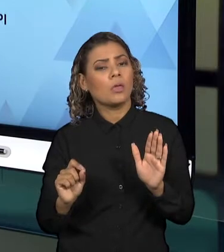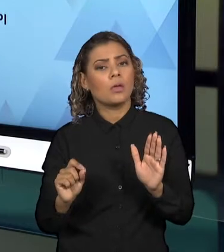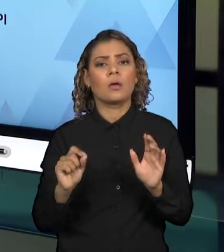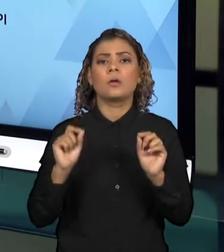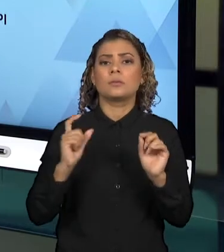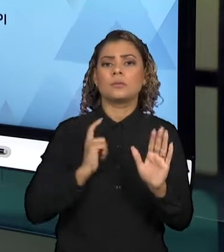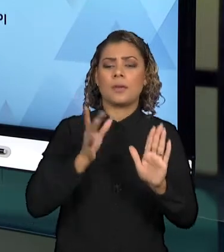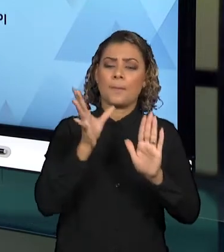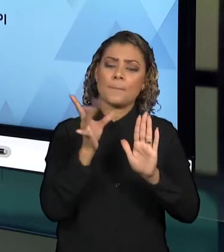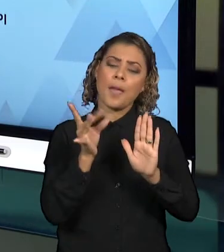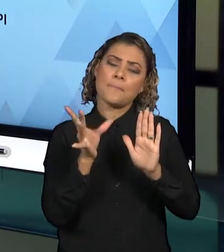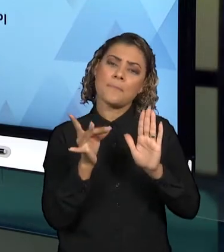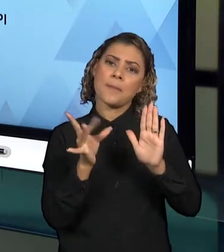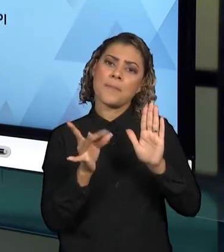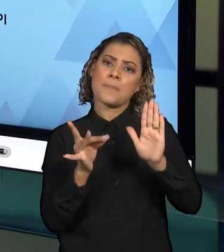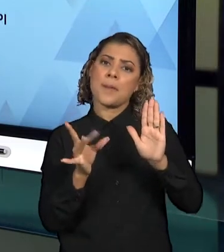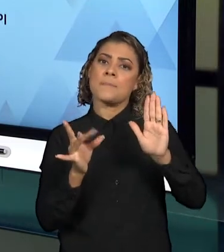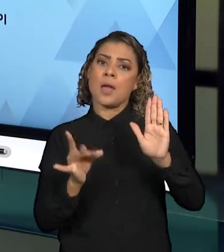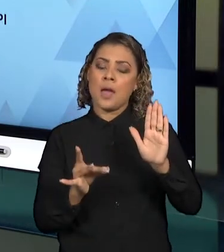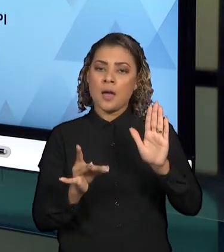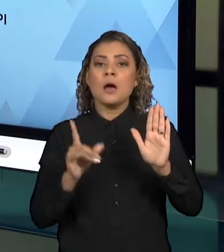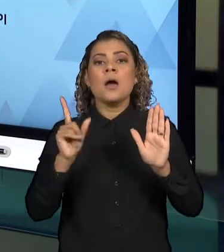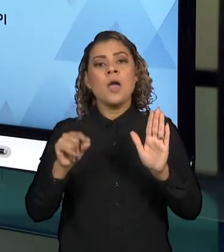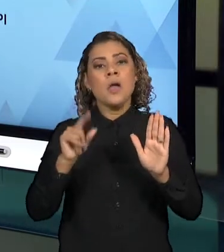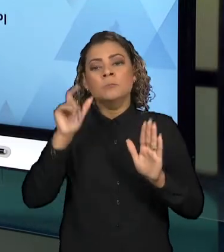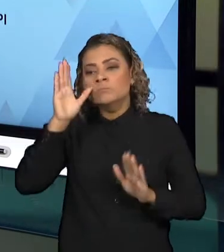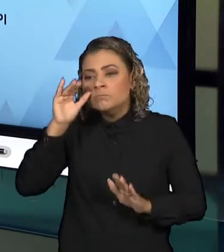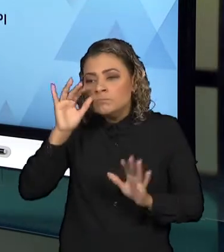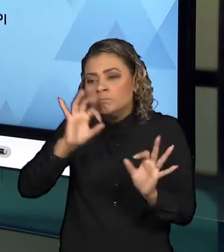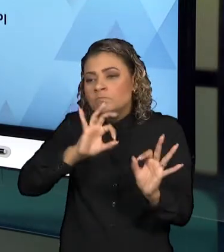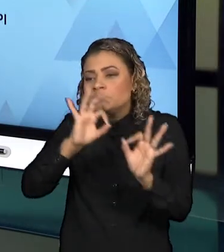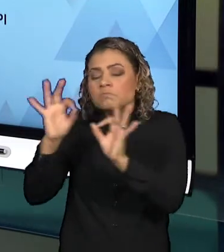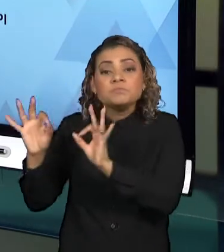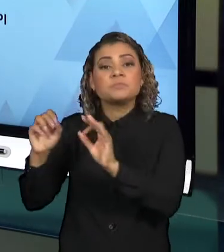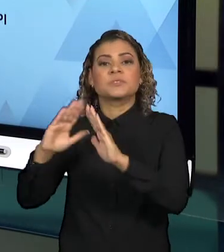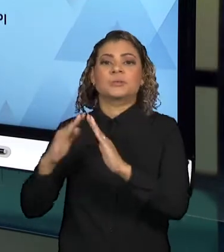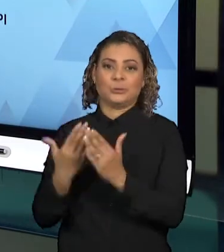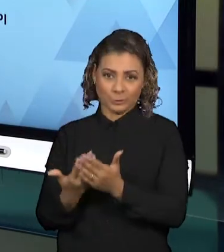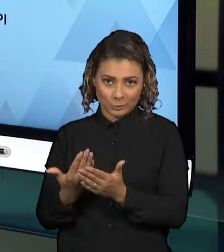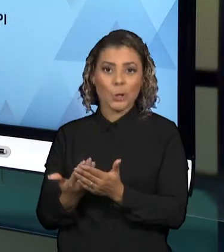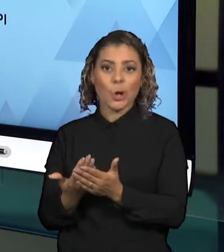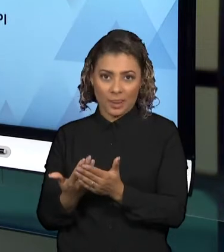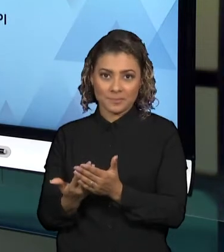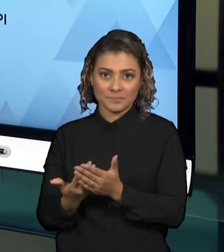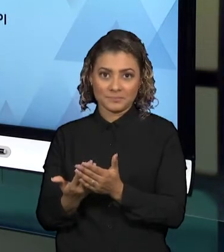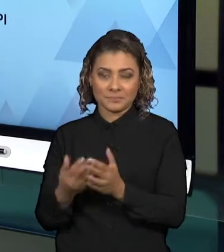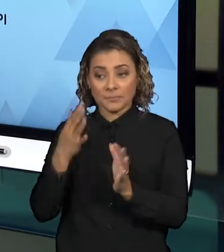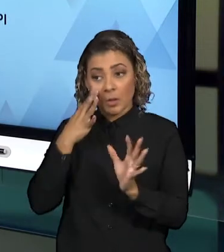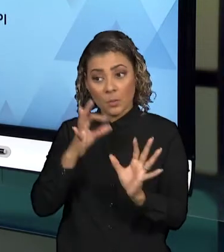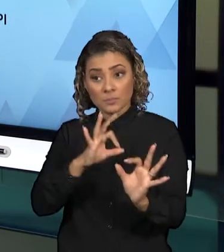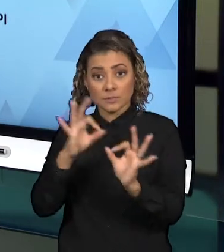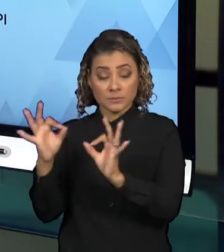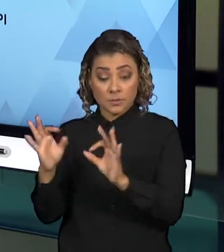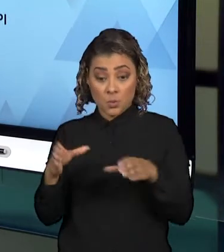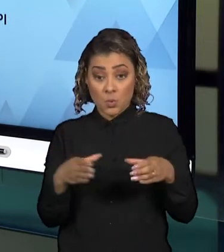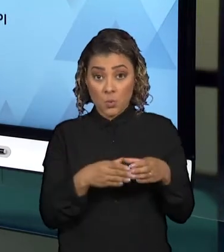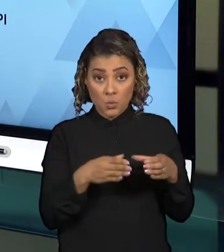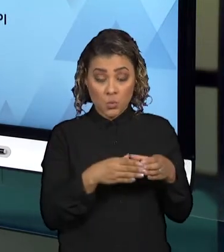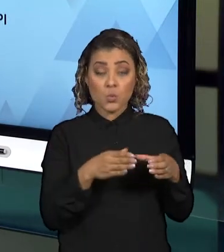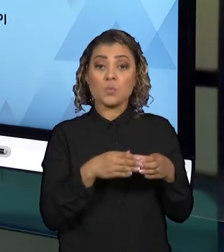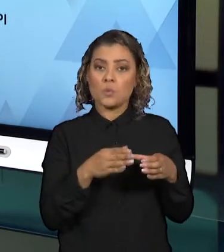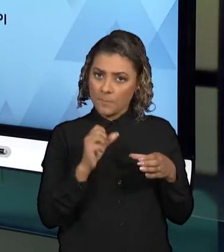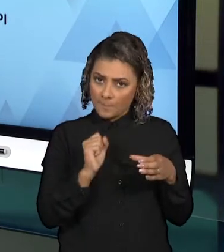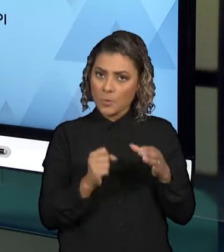descrições de uma observação. De uma observação de que contexto? Bom, o grupo pode